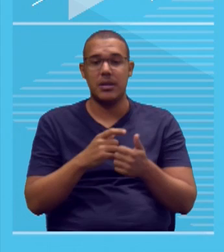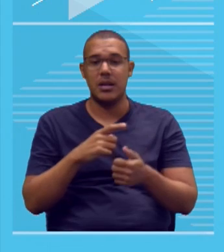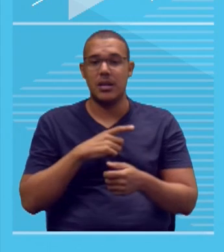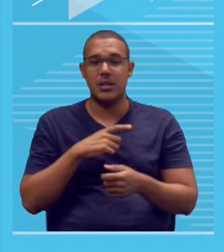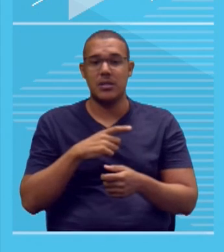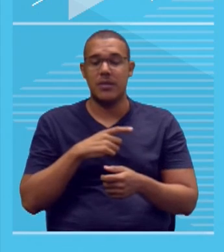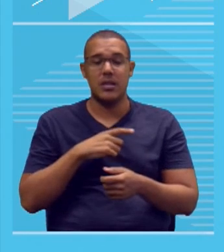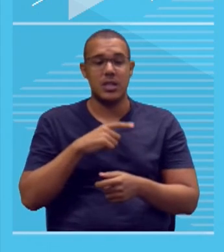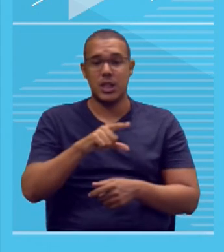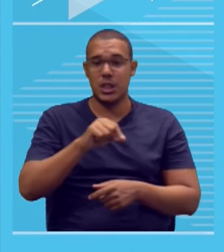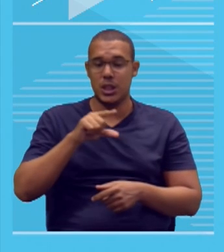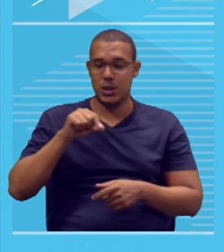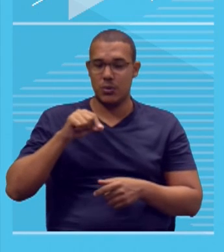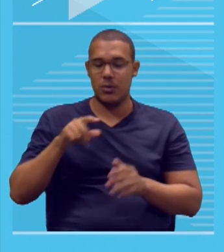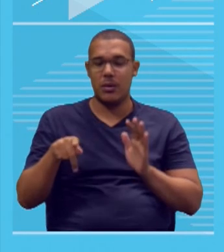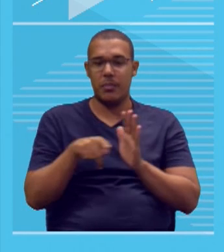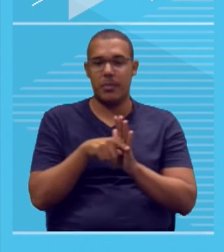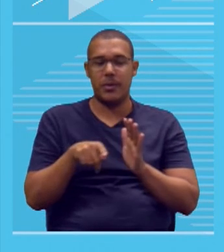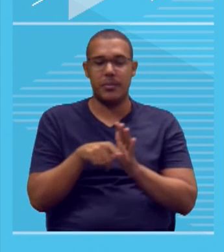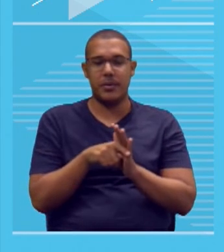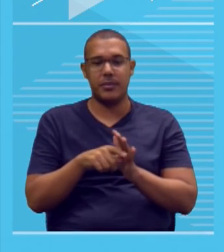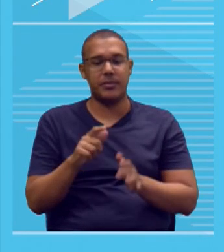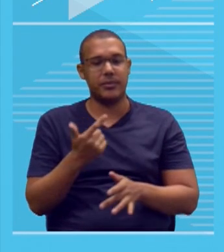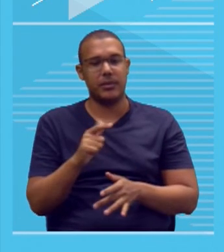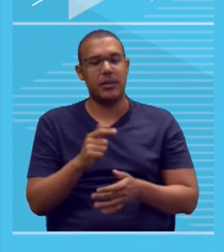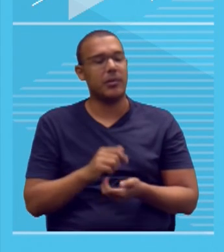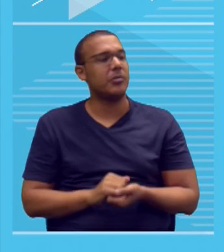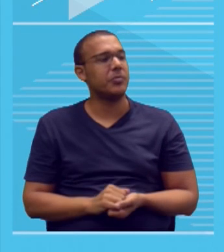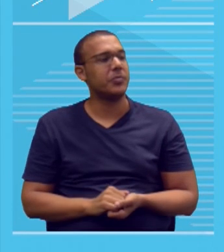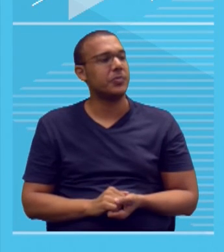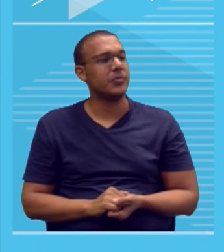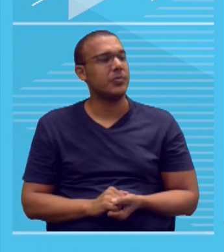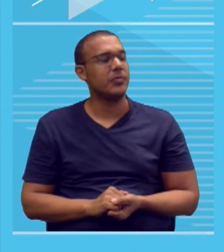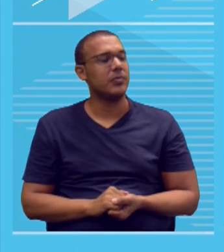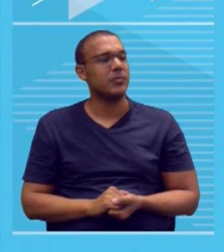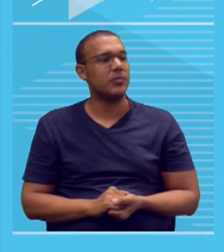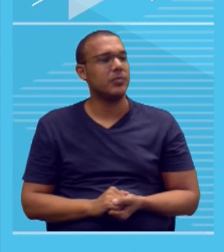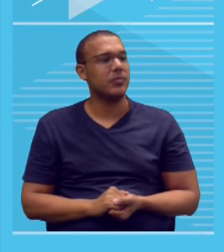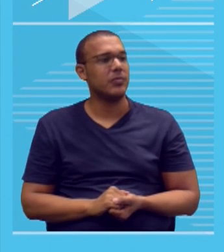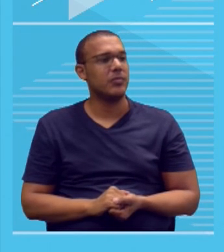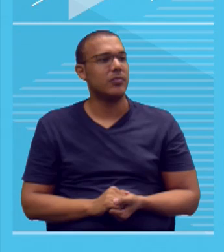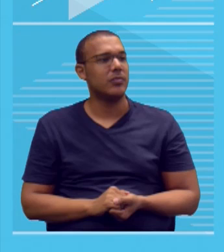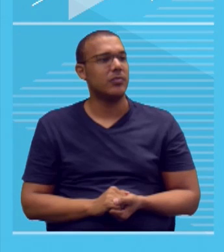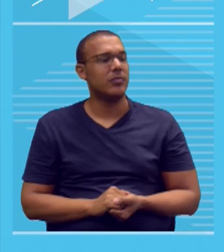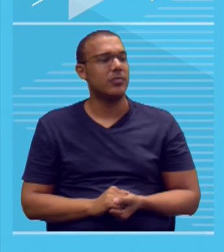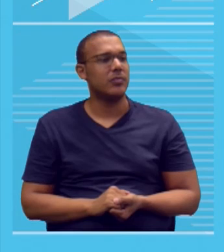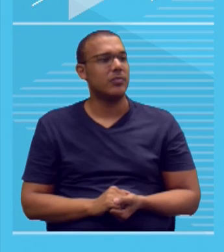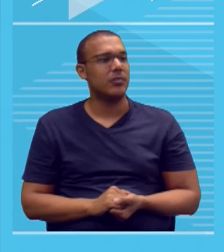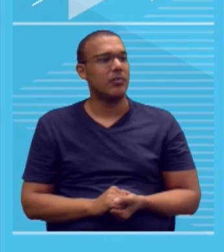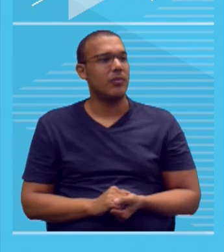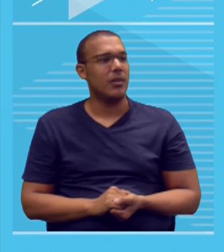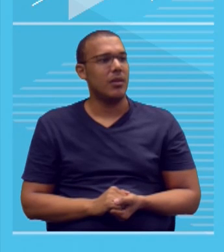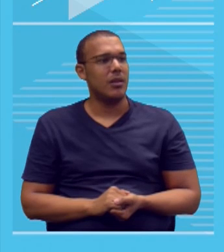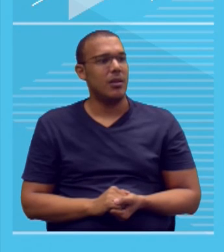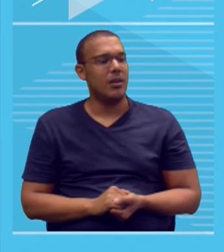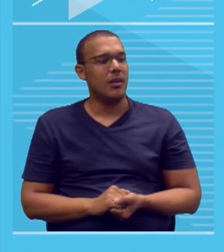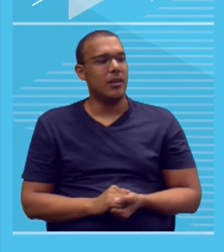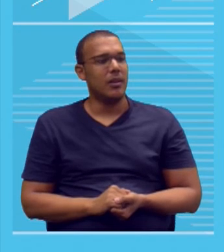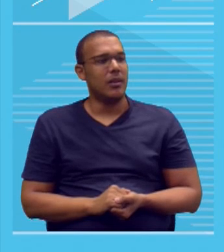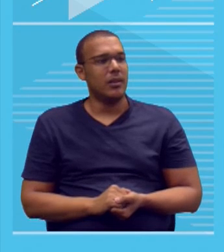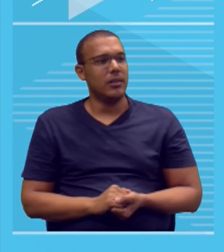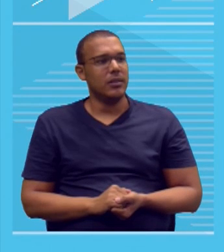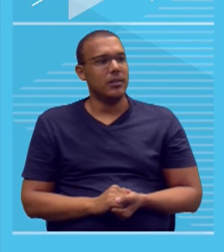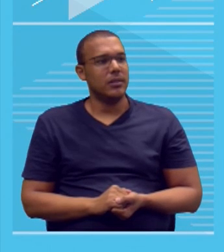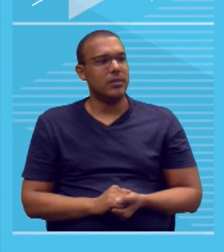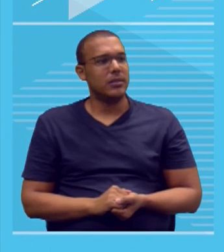posicionamento. Tal preceito afirma que, por influência de fatores coercitivos, o cidadão perde seu pensamento individual e junta